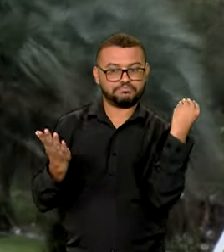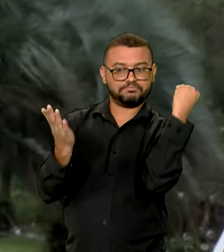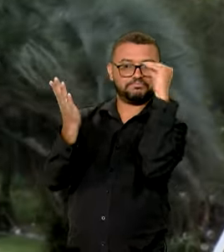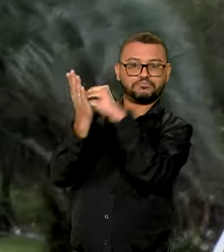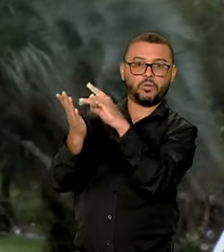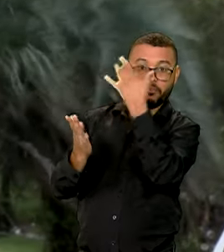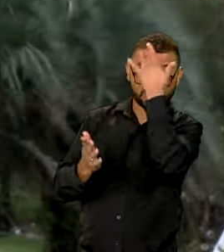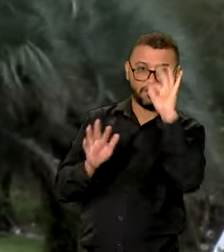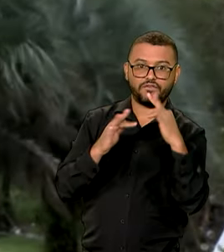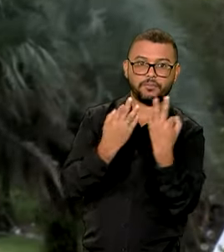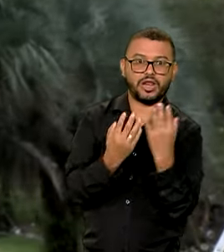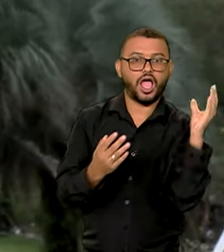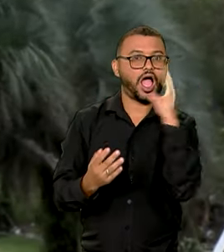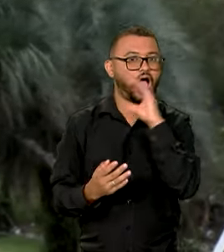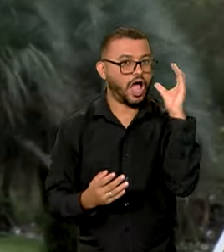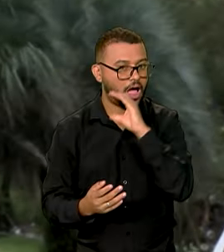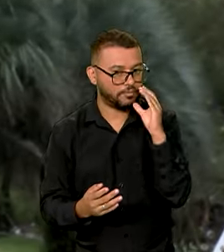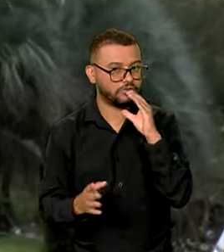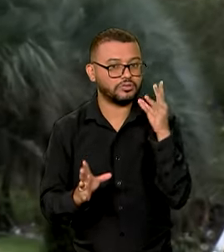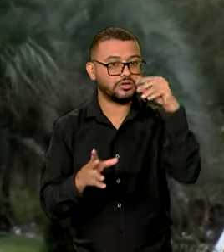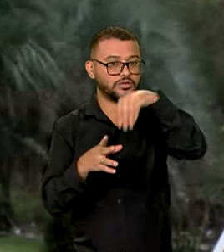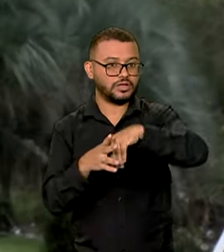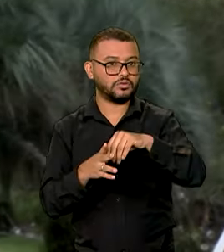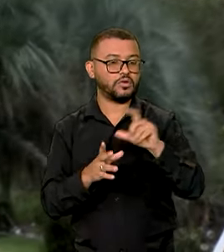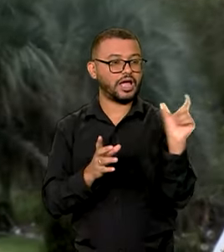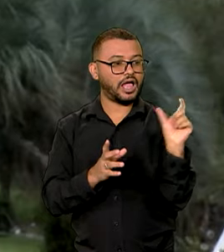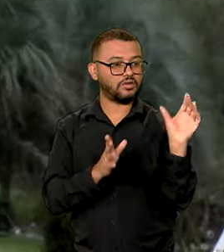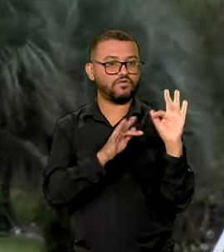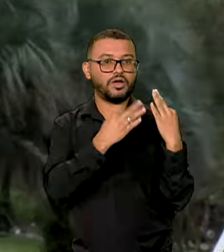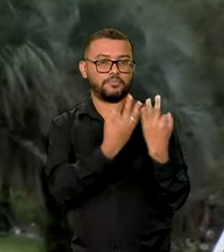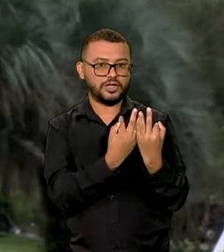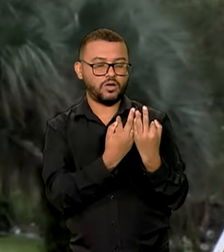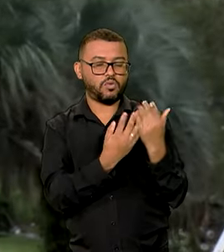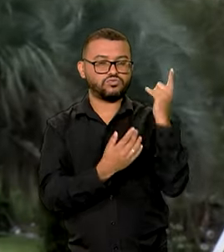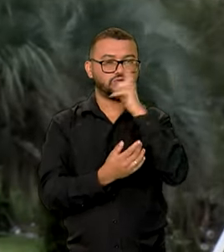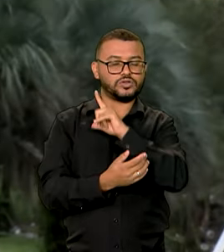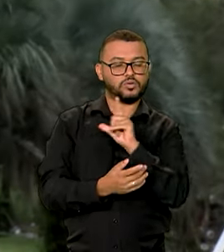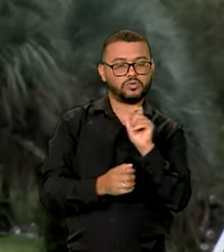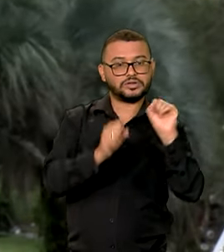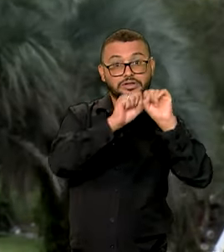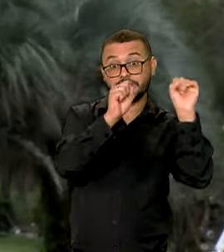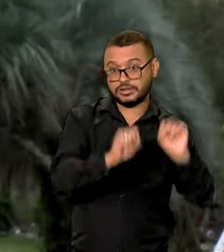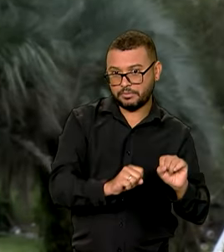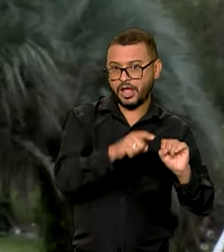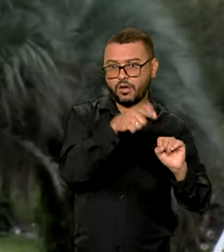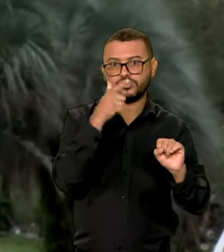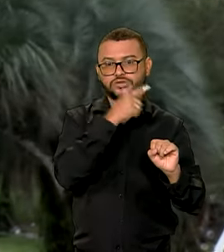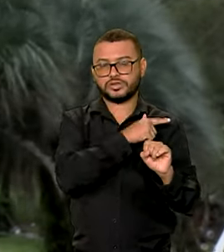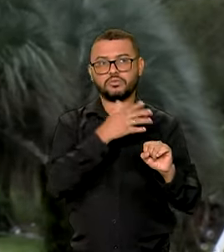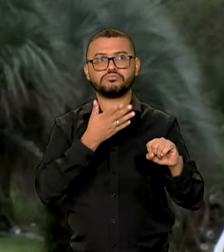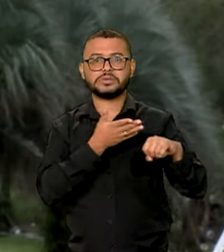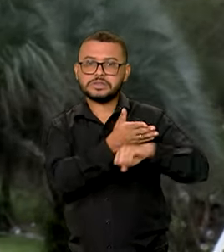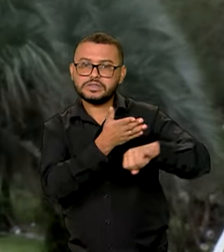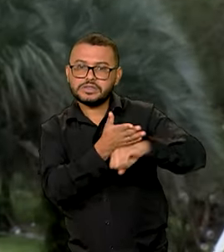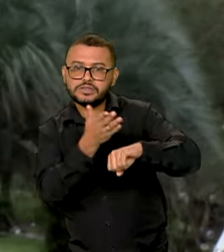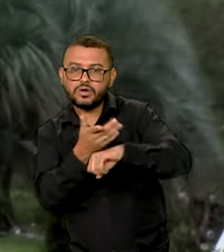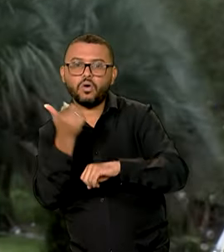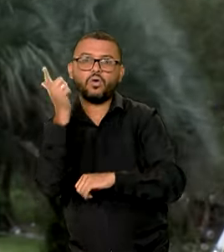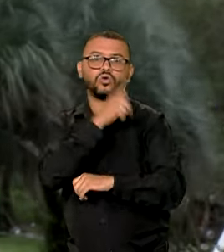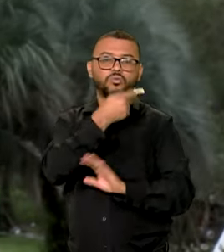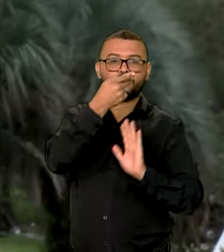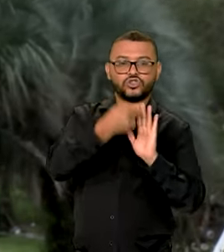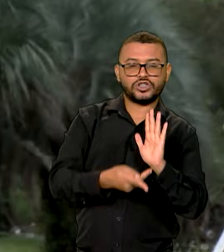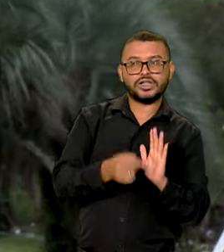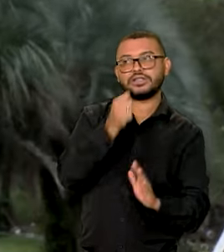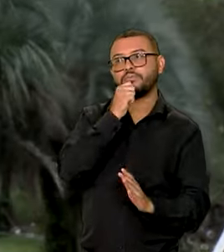famílias imediatamente no Bolsa Família. Ao fazerem parte do Cadastro Único, elas também poderão ter acesso a outros programas sociais,